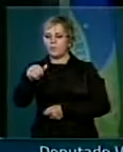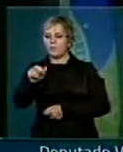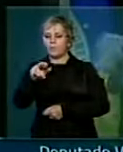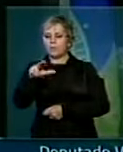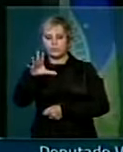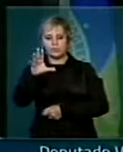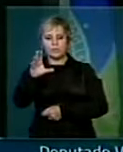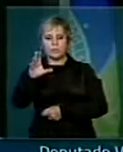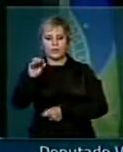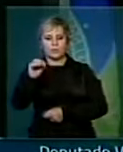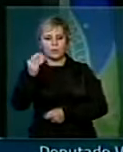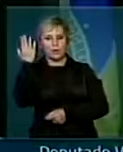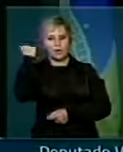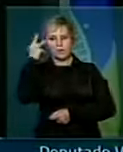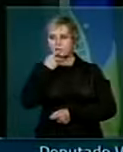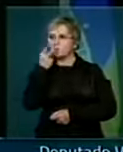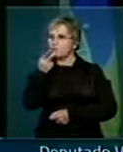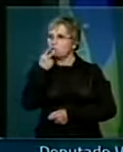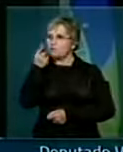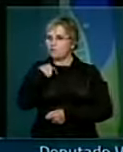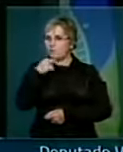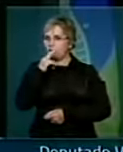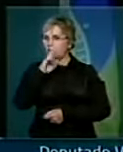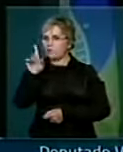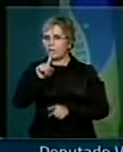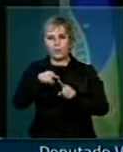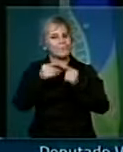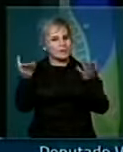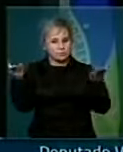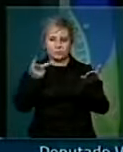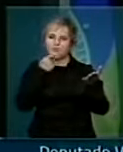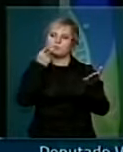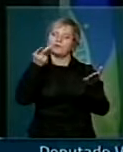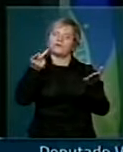nada a ele nunca. Mas a coisa foi tão grave que hoje eu estou dizendo isso.